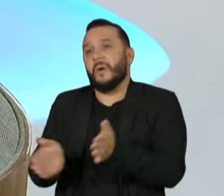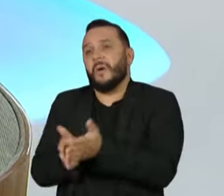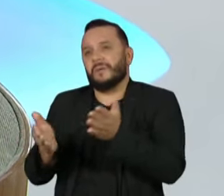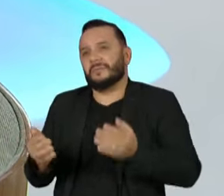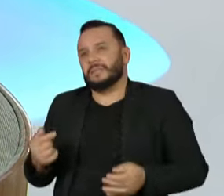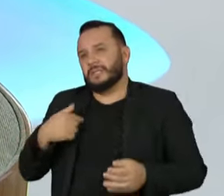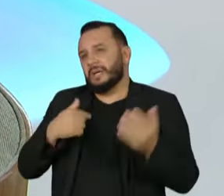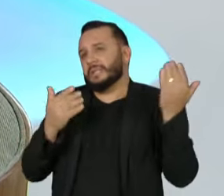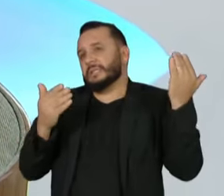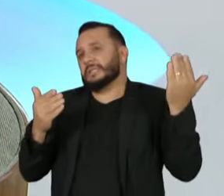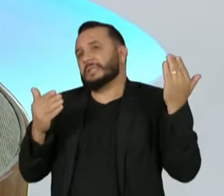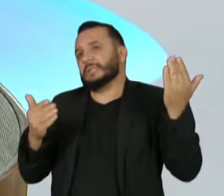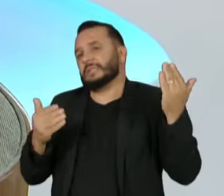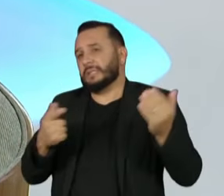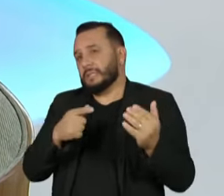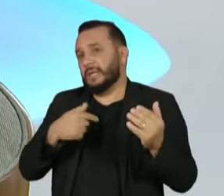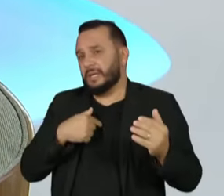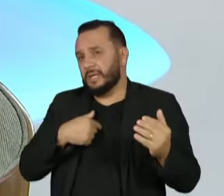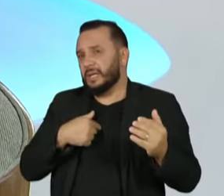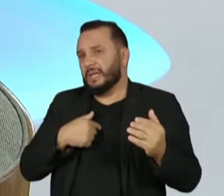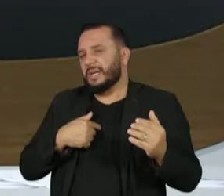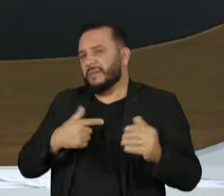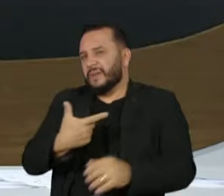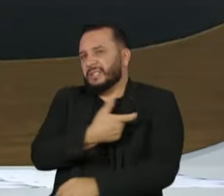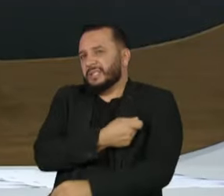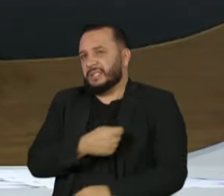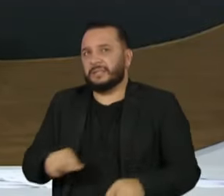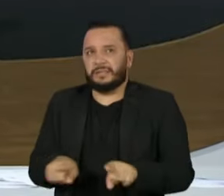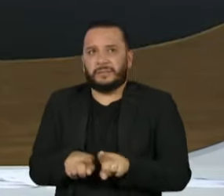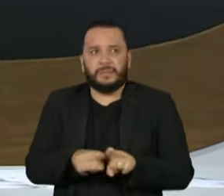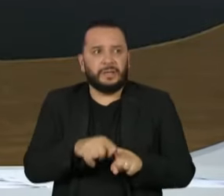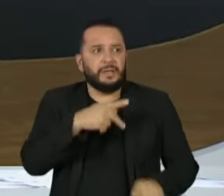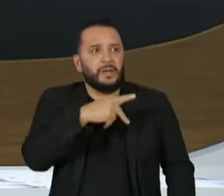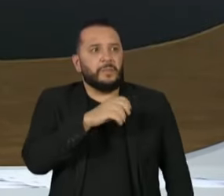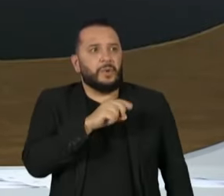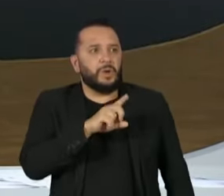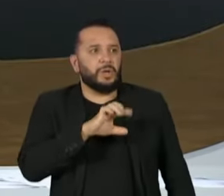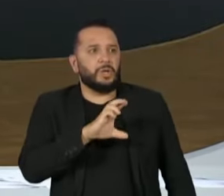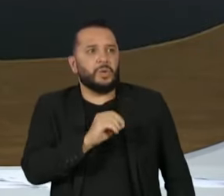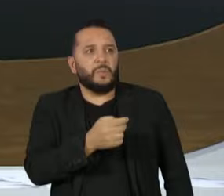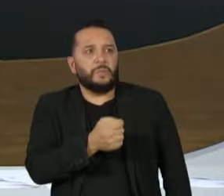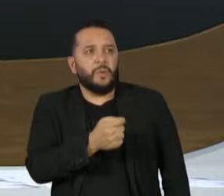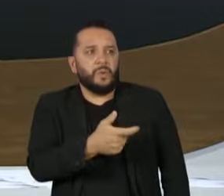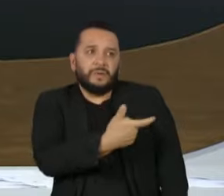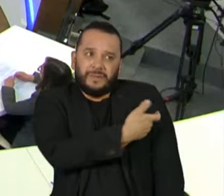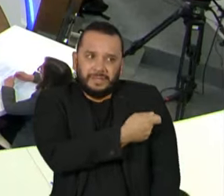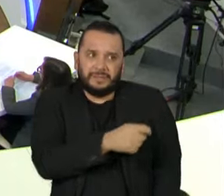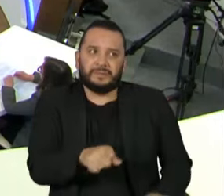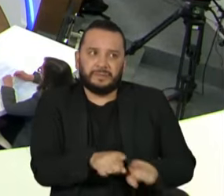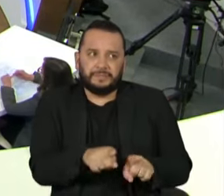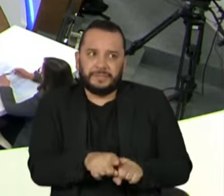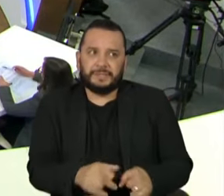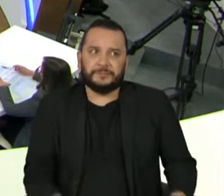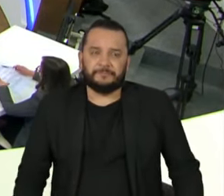questionem o poder e a importância da vacinação. Para pólio, está em cinquenta e poucos por cento, né, Caterine, depois já.